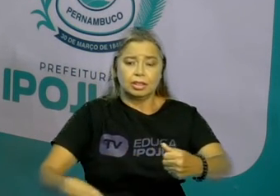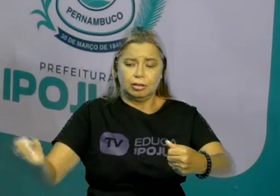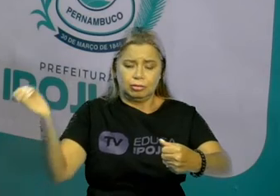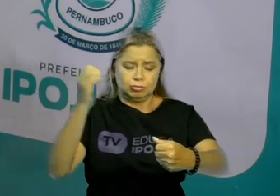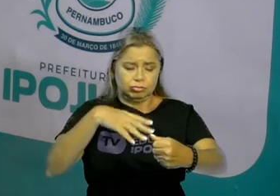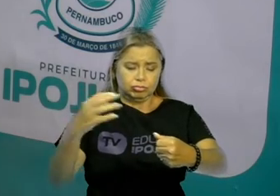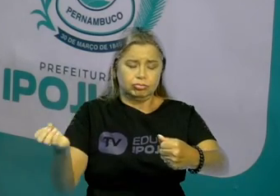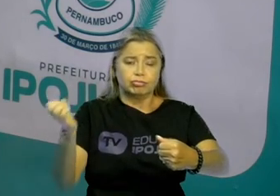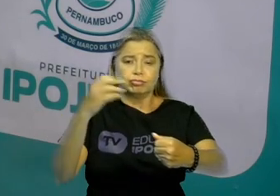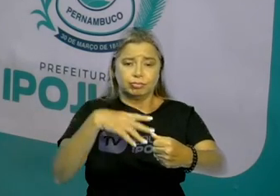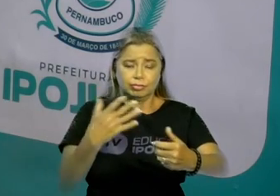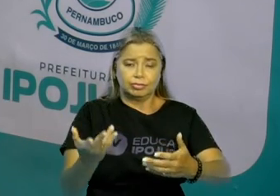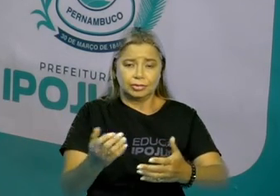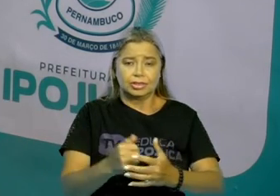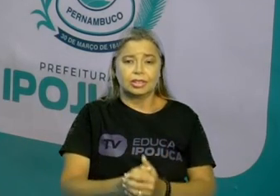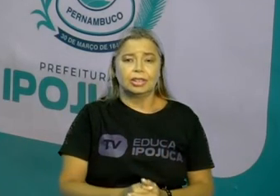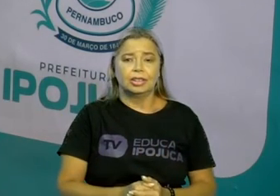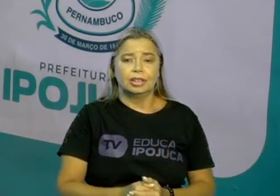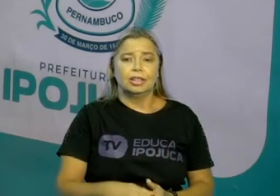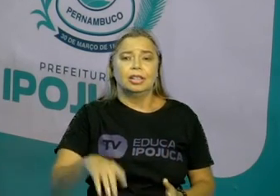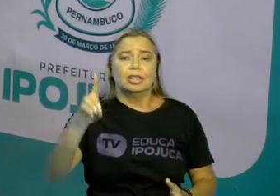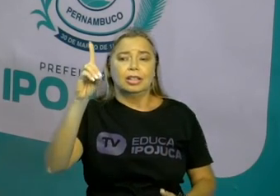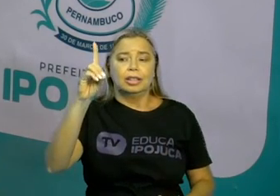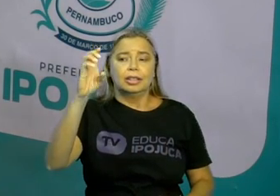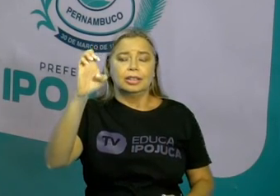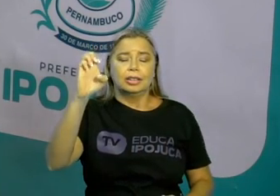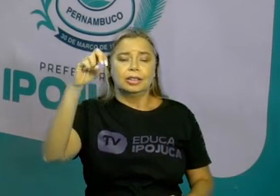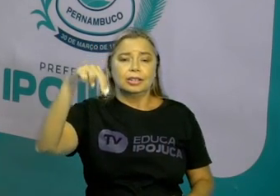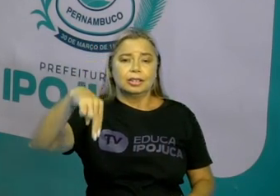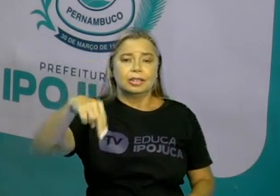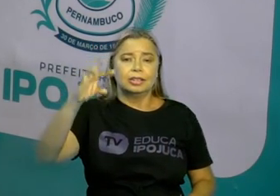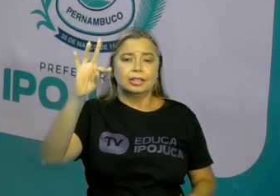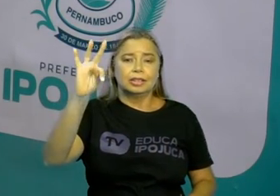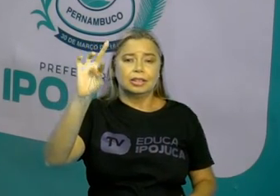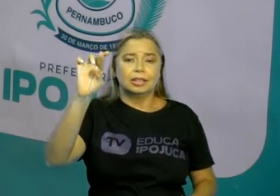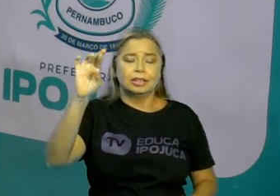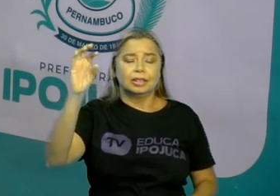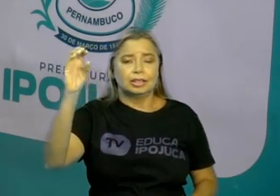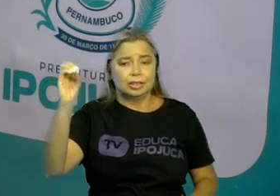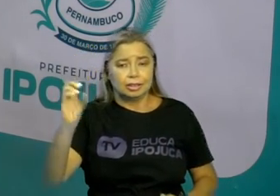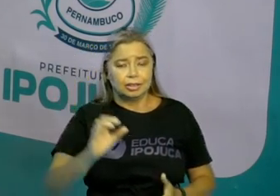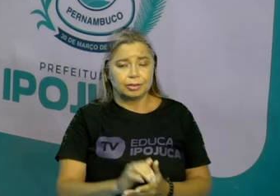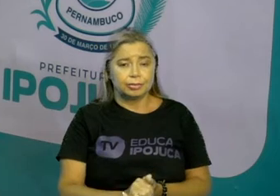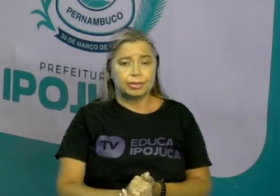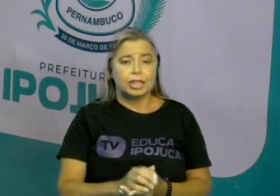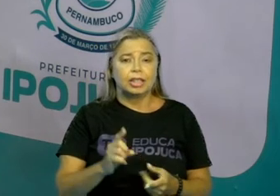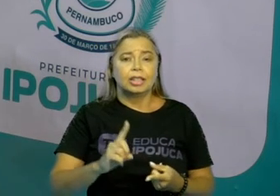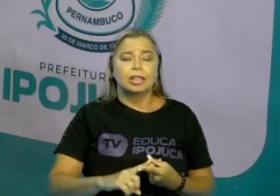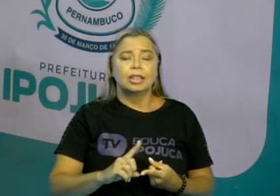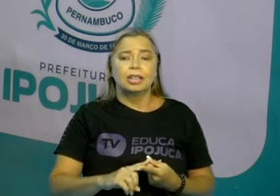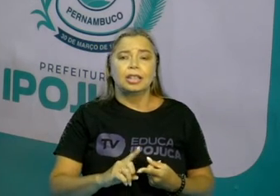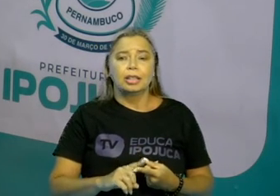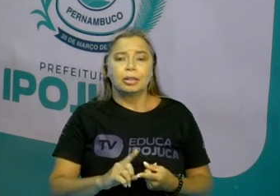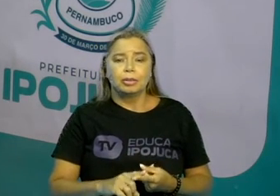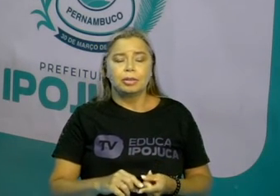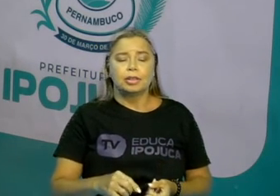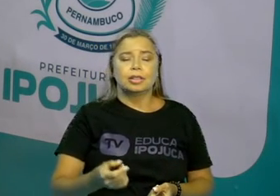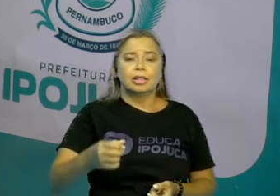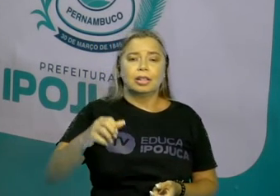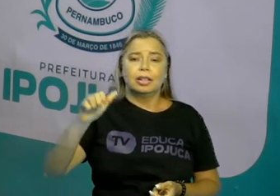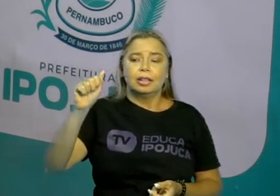e não dentro. Já, andando. Então, eu vou andando mesmo.